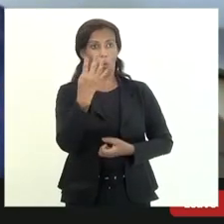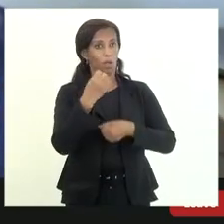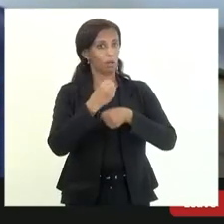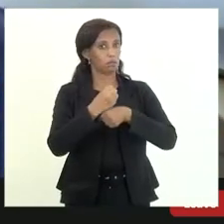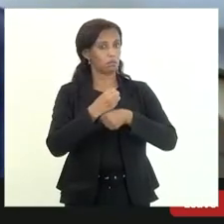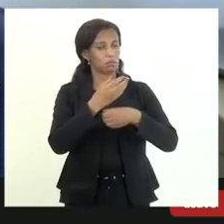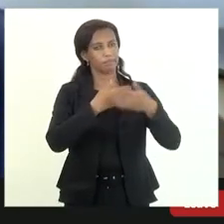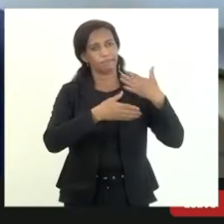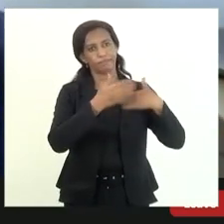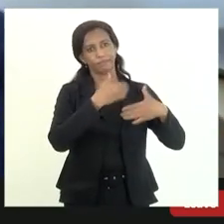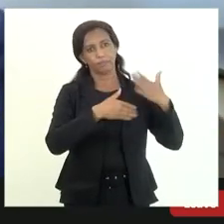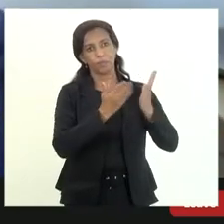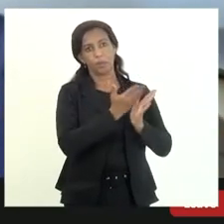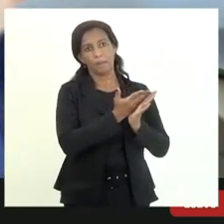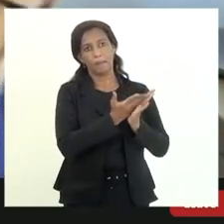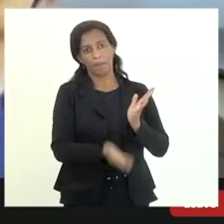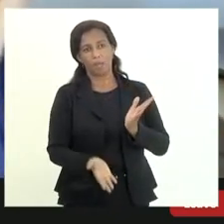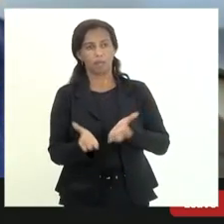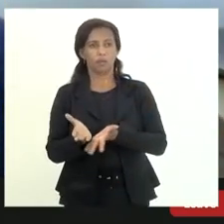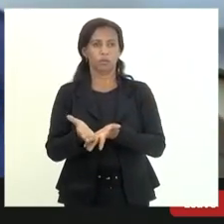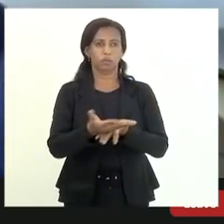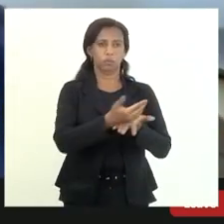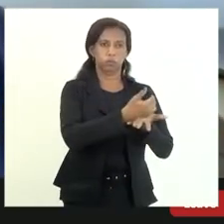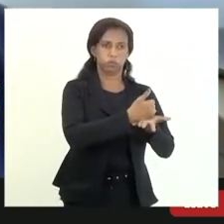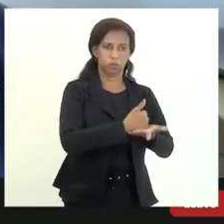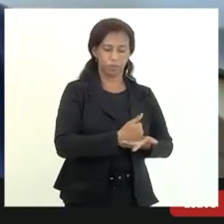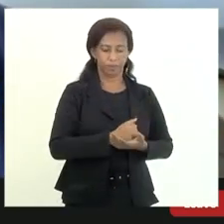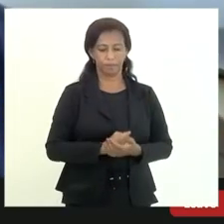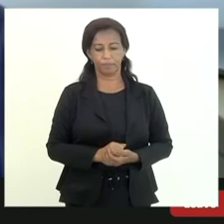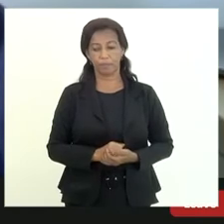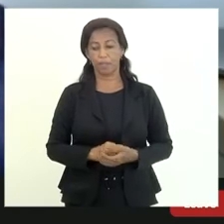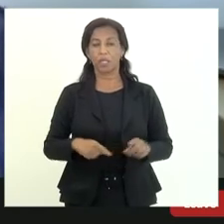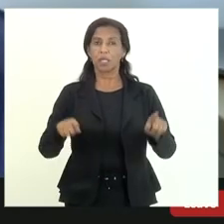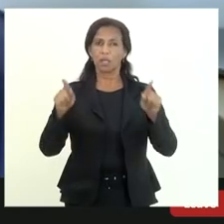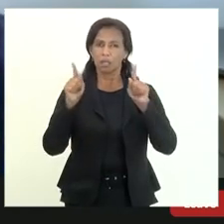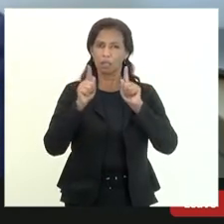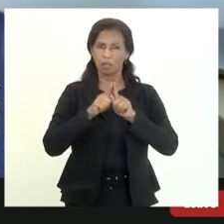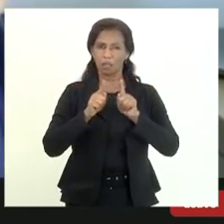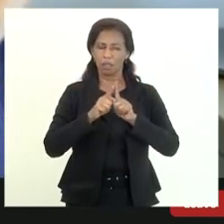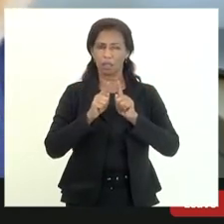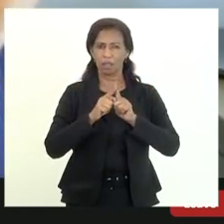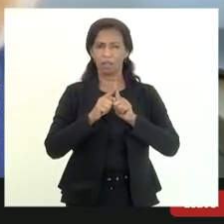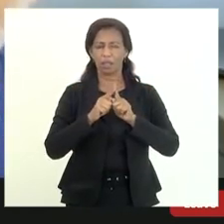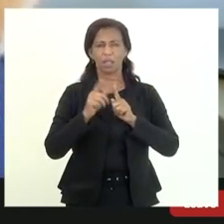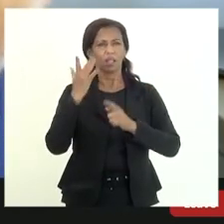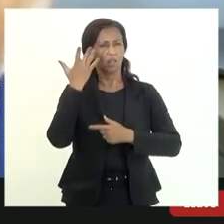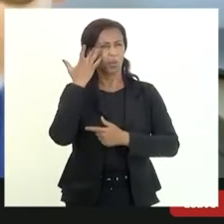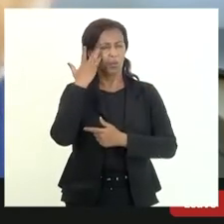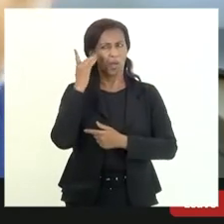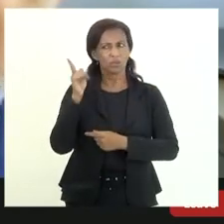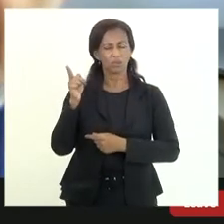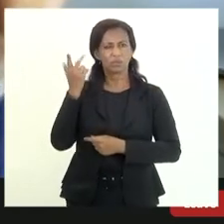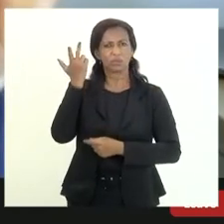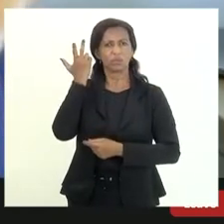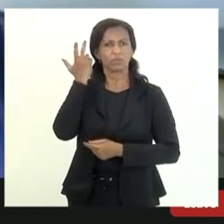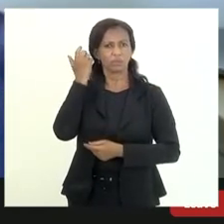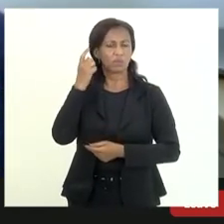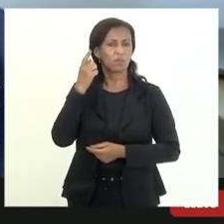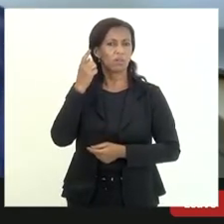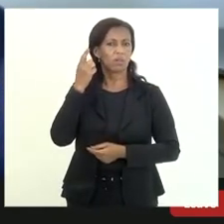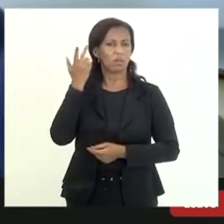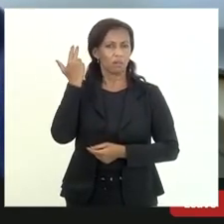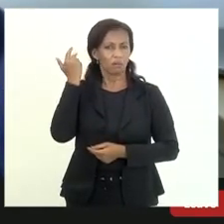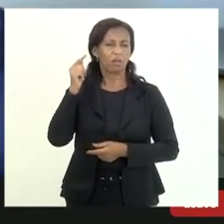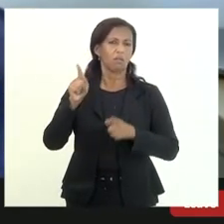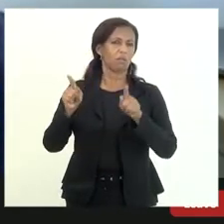sobre perda de arrecadação e levantei exatamente acho que o deputado Eleomar estava também nessa